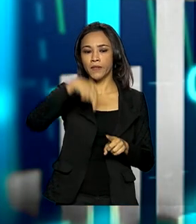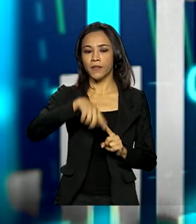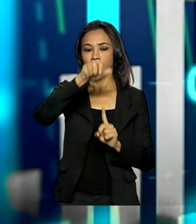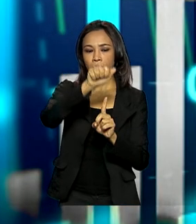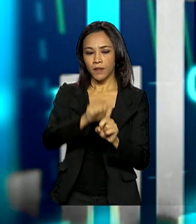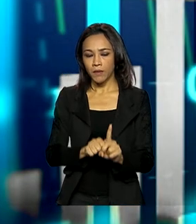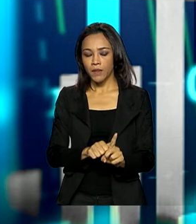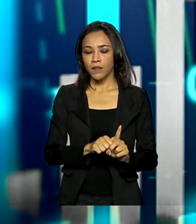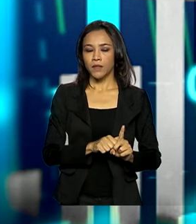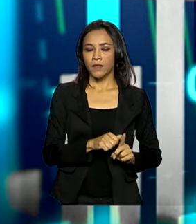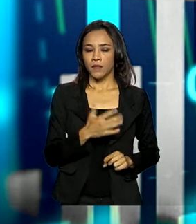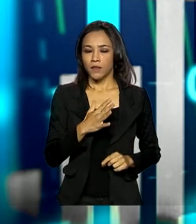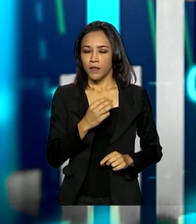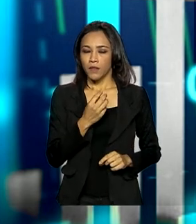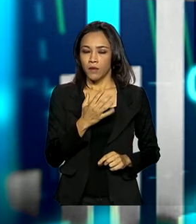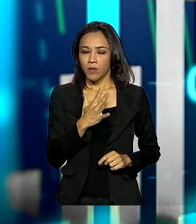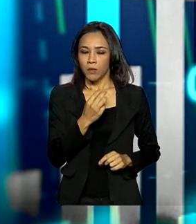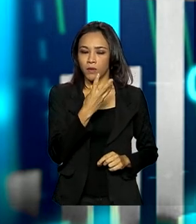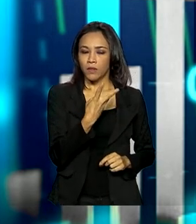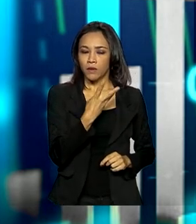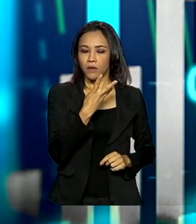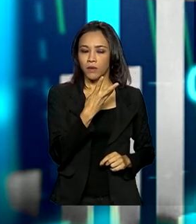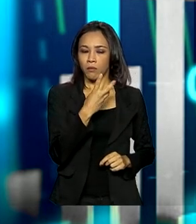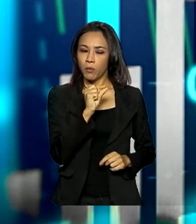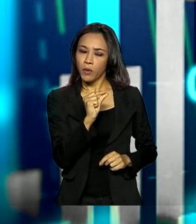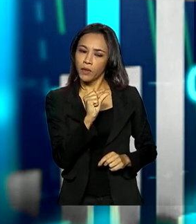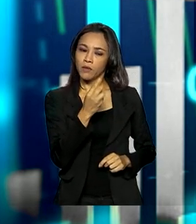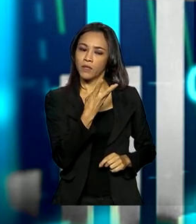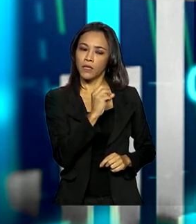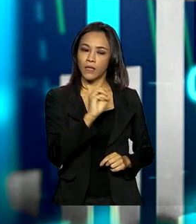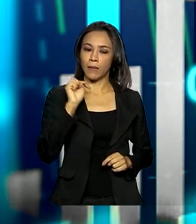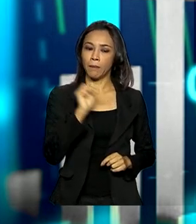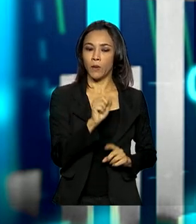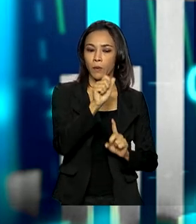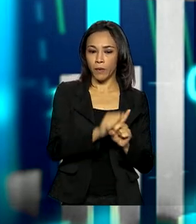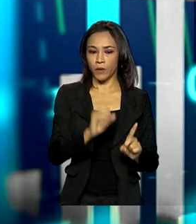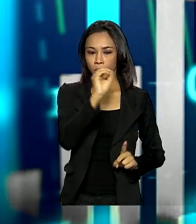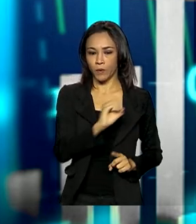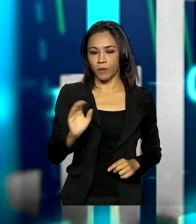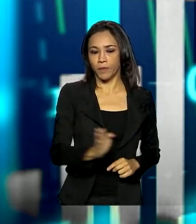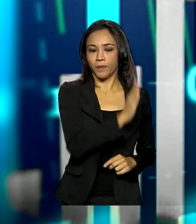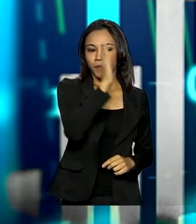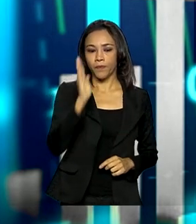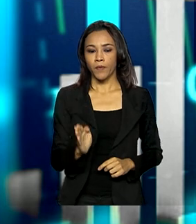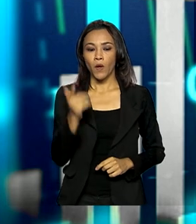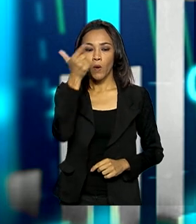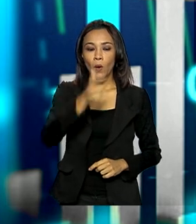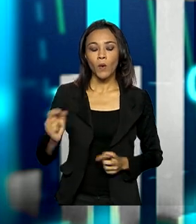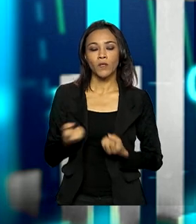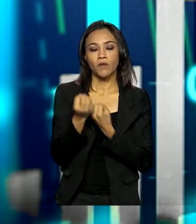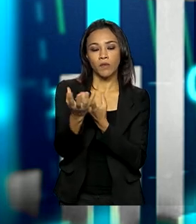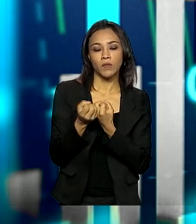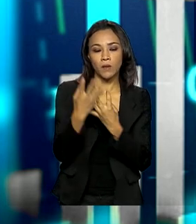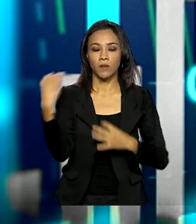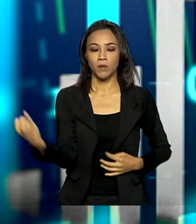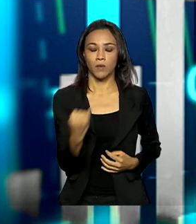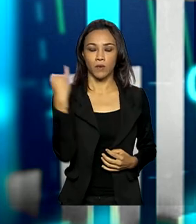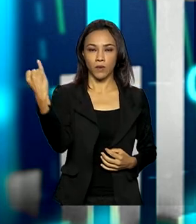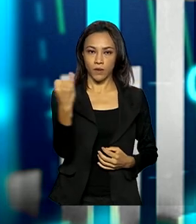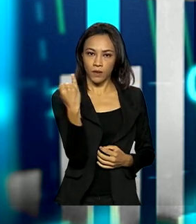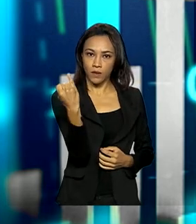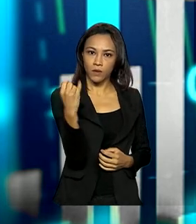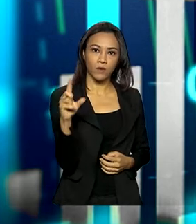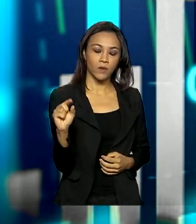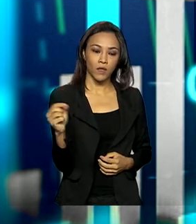pouquinho menos de 30 mil postos gerados apenas em outubro. Outro dado interessantíssimo do Caged de outubro é a distribuição